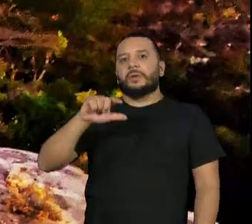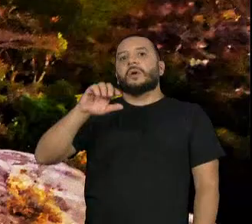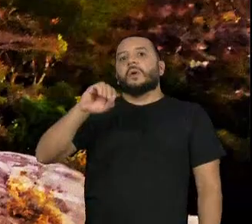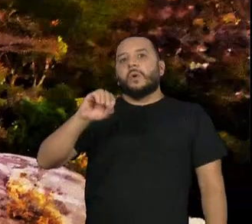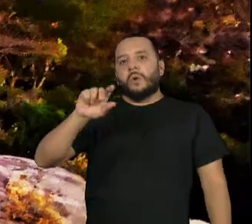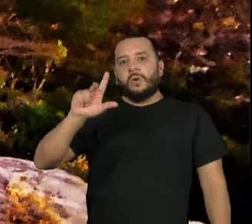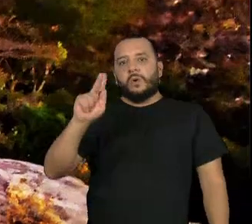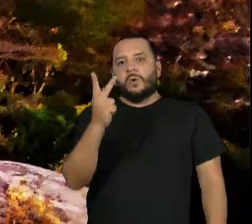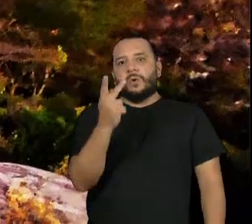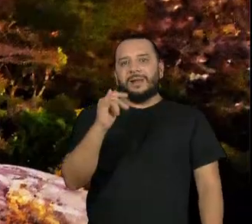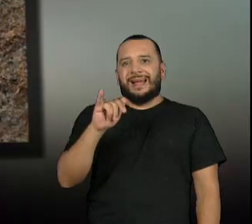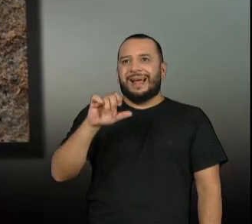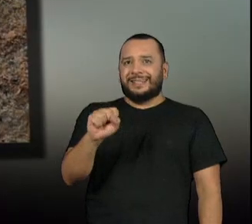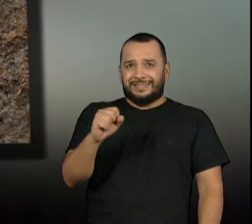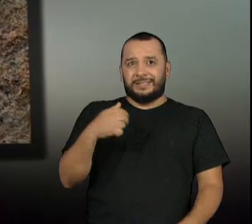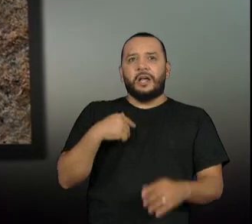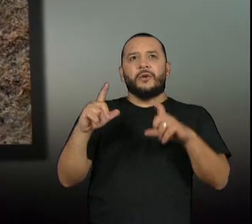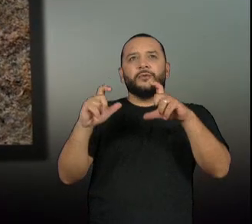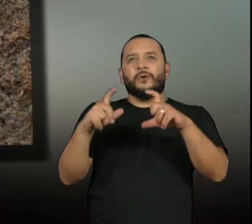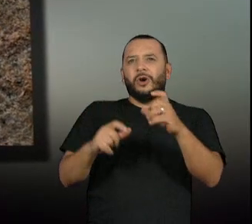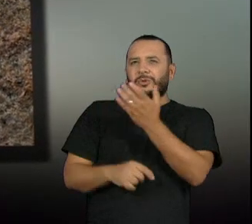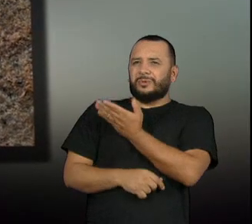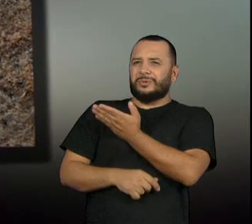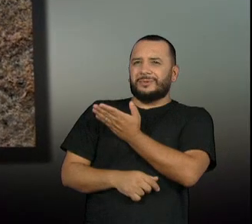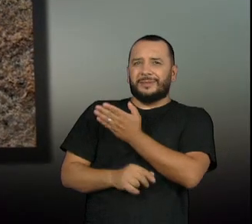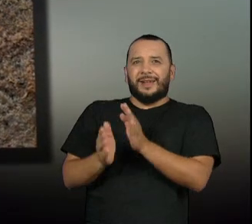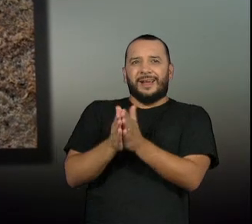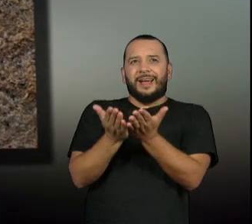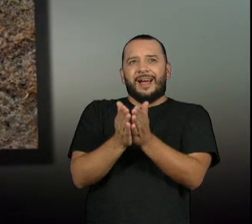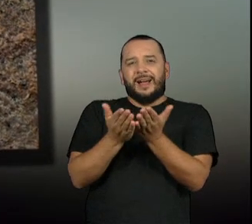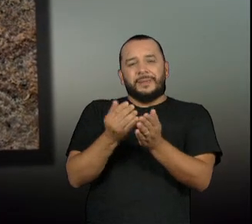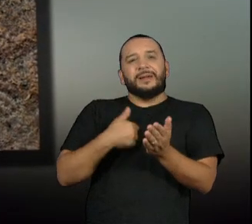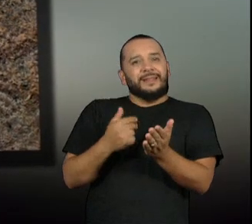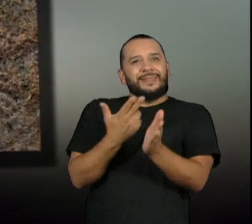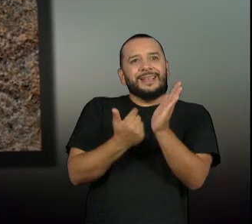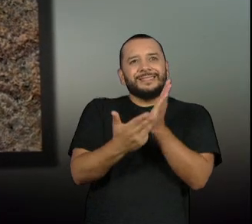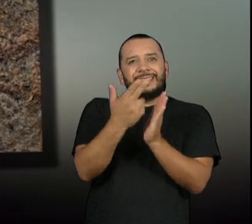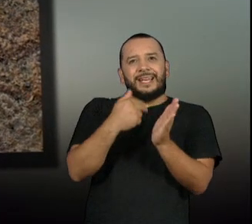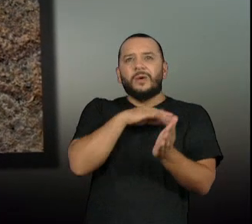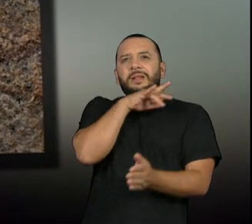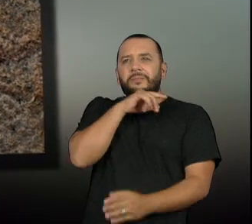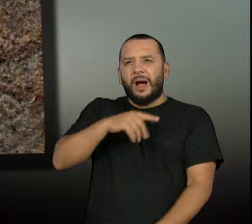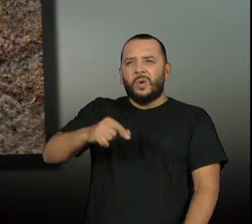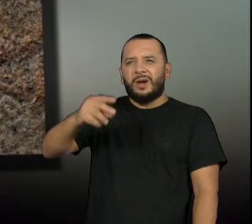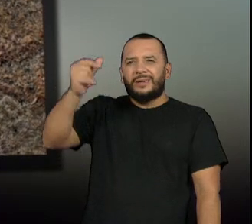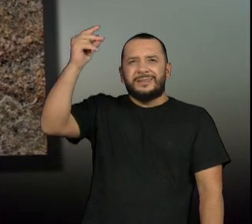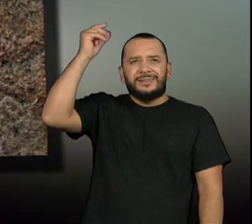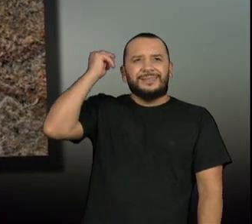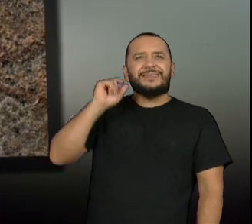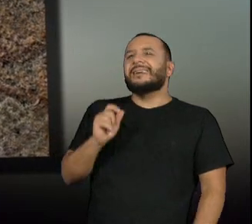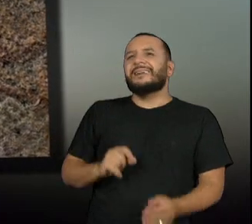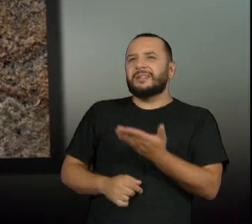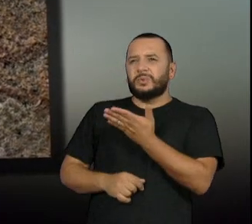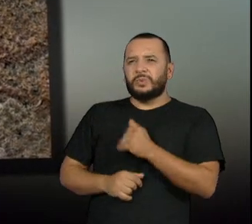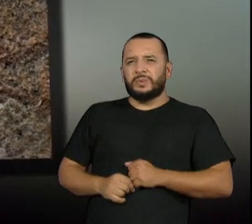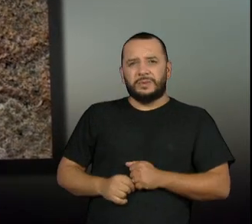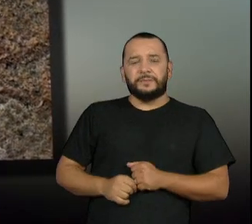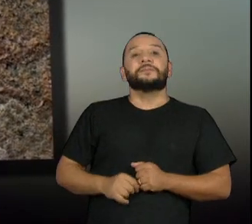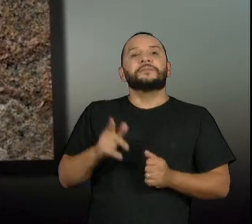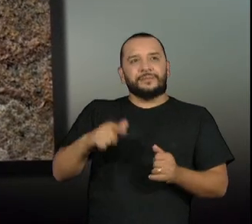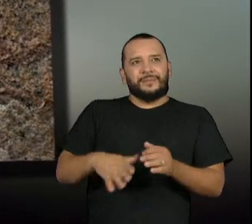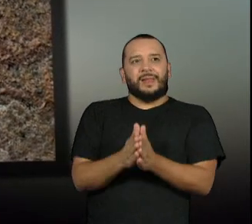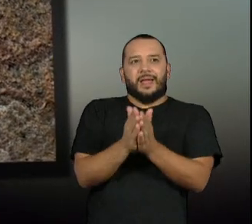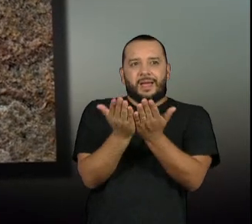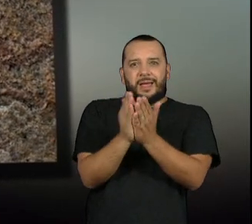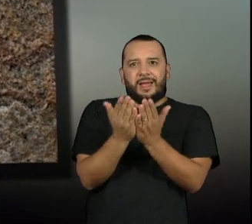fotografia que está na capa é de uma pintura rupestre de um animal. Que figura é essa? Essa capa é